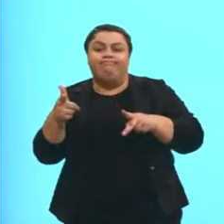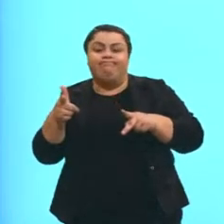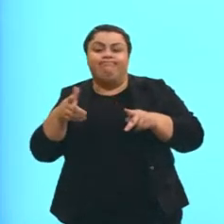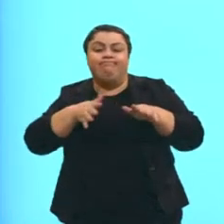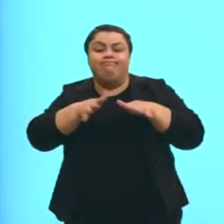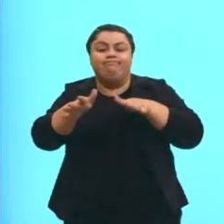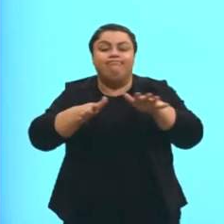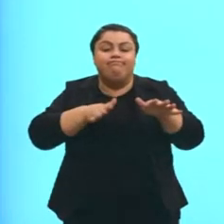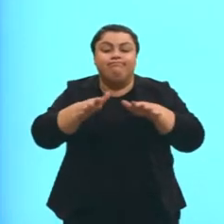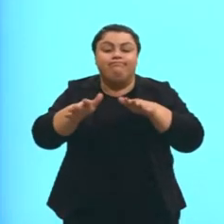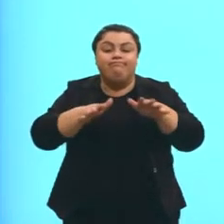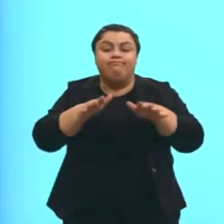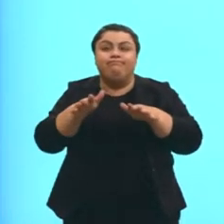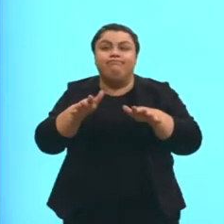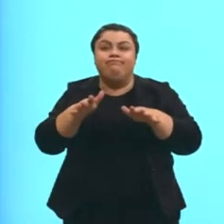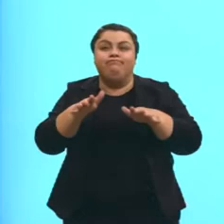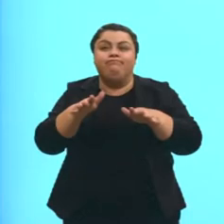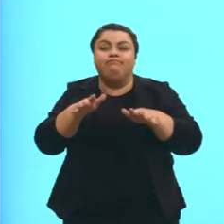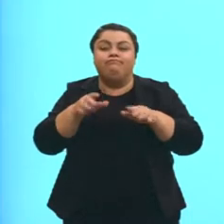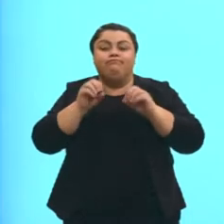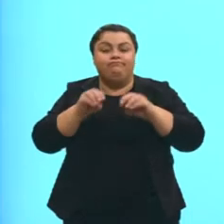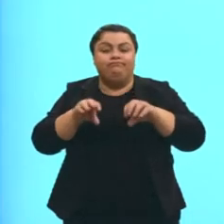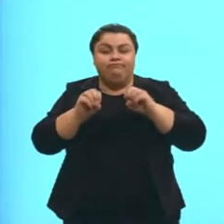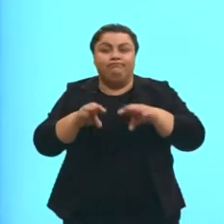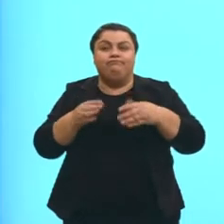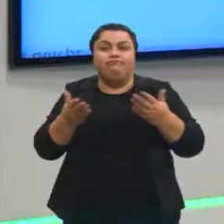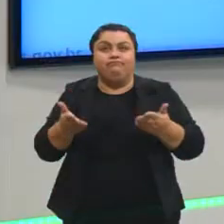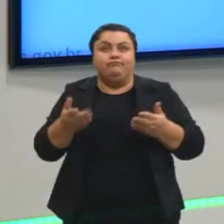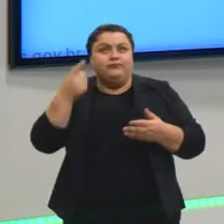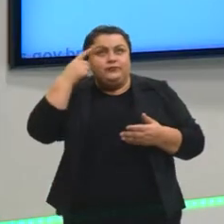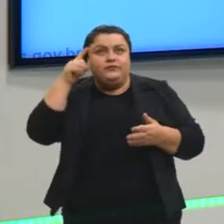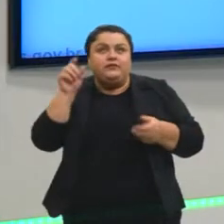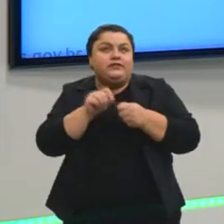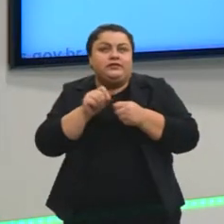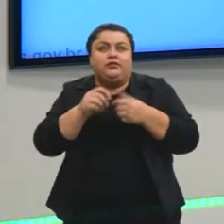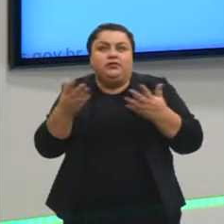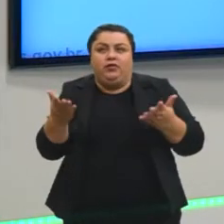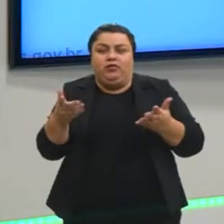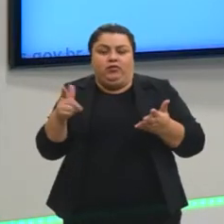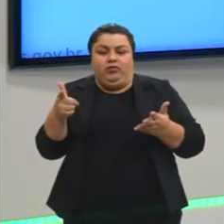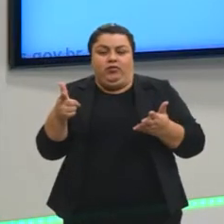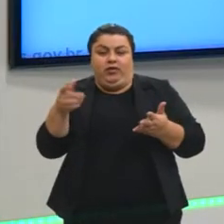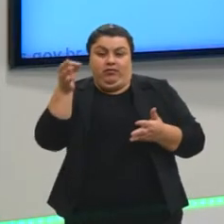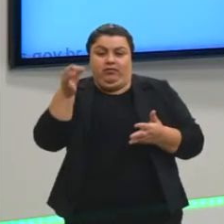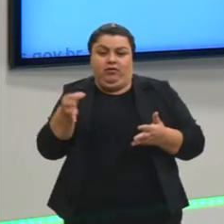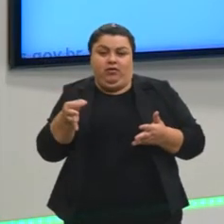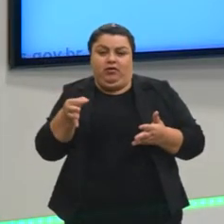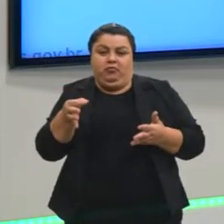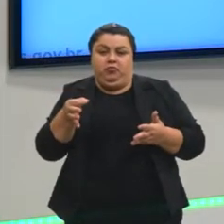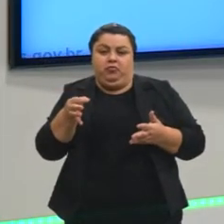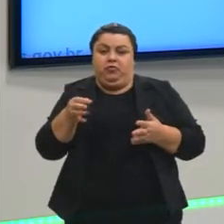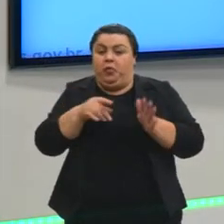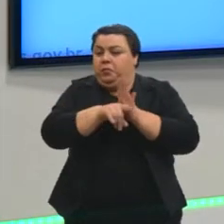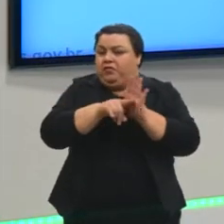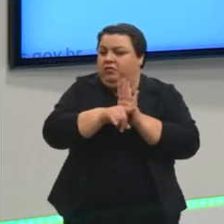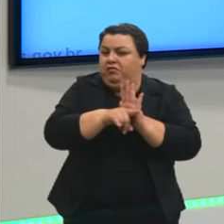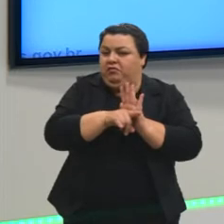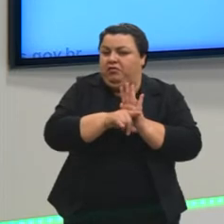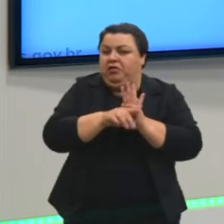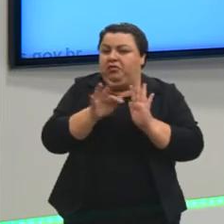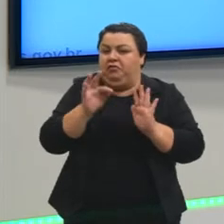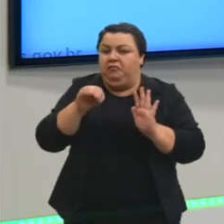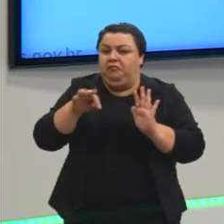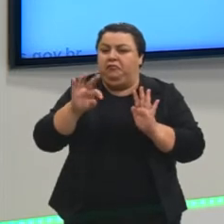acesso à educação. Eu estou inventando esse dado, esse dado não é, não peguei de nenhuma referência.